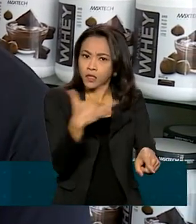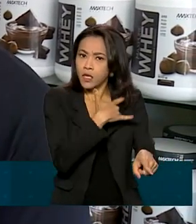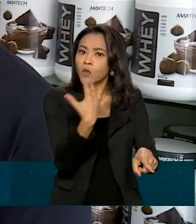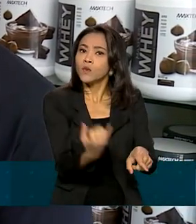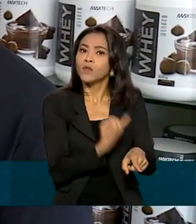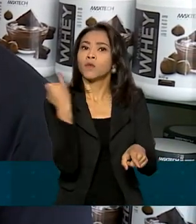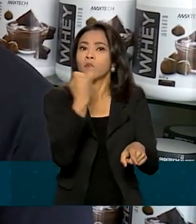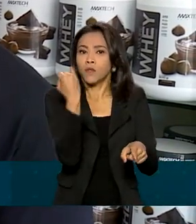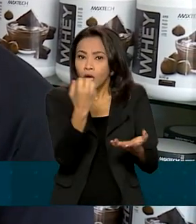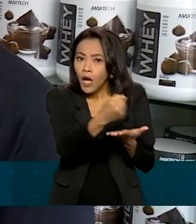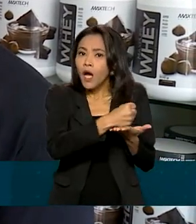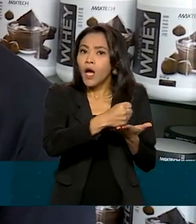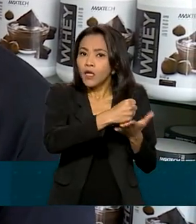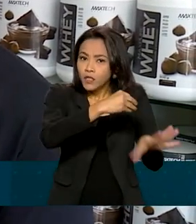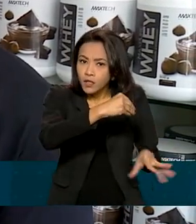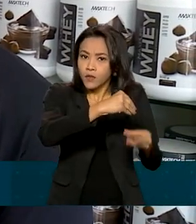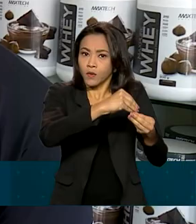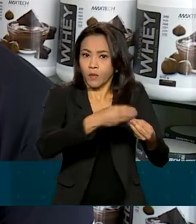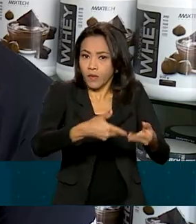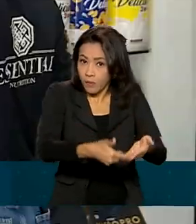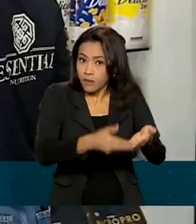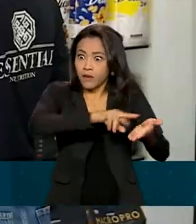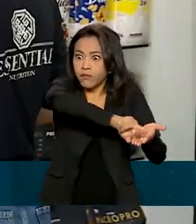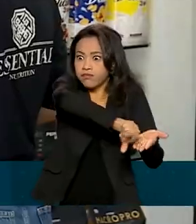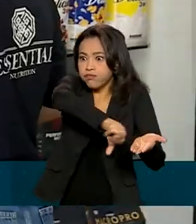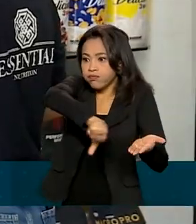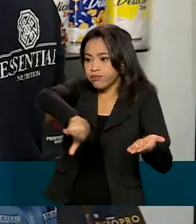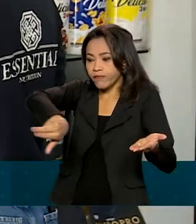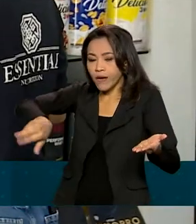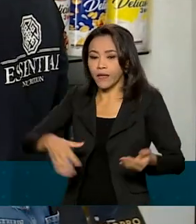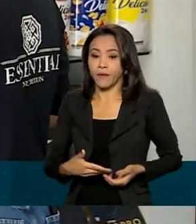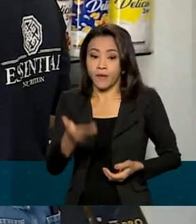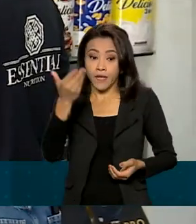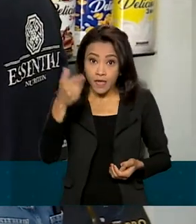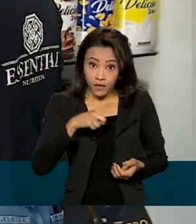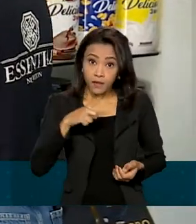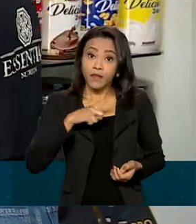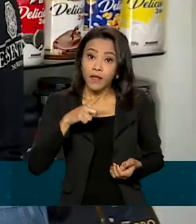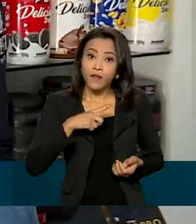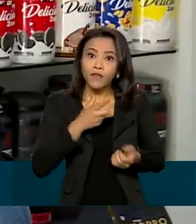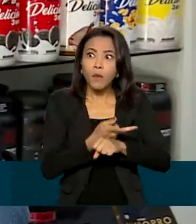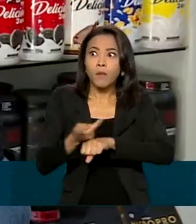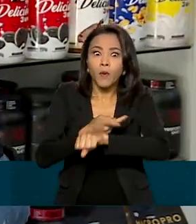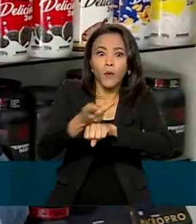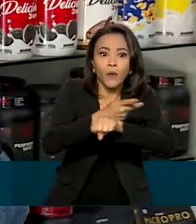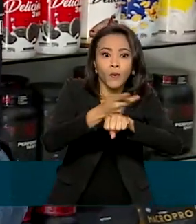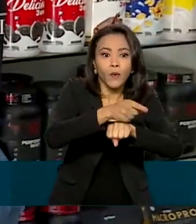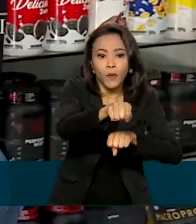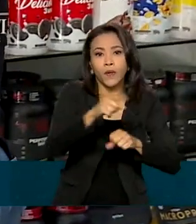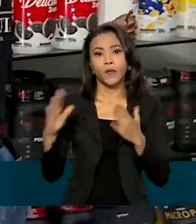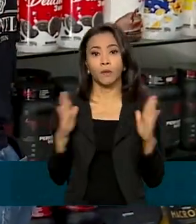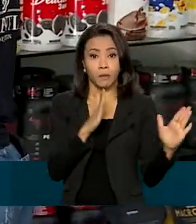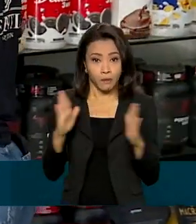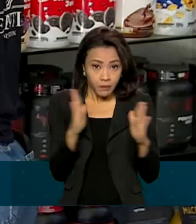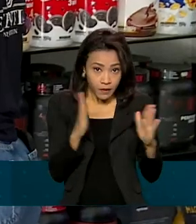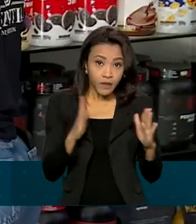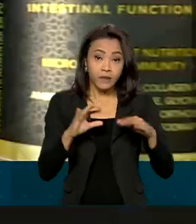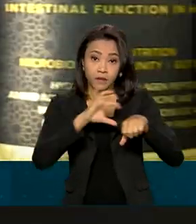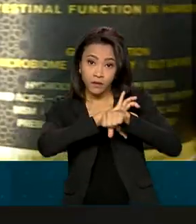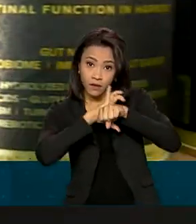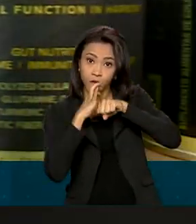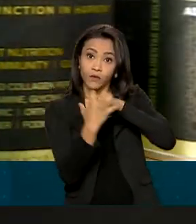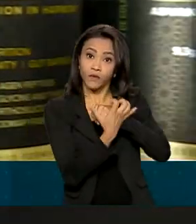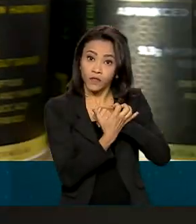Então, tem uma quantidade enorme de suplementação. Segundo Rodrigo, houve um aumento da procura durante a pandemia de covid-19